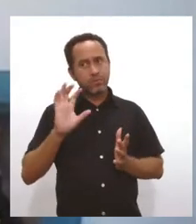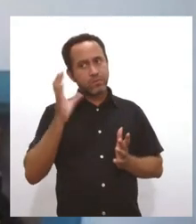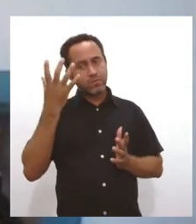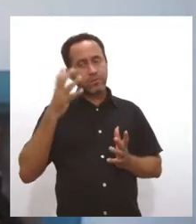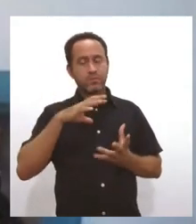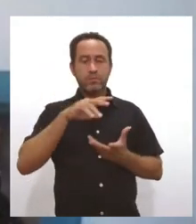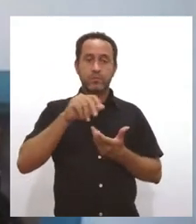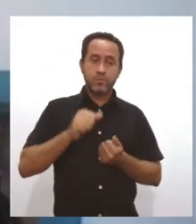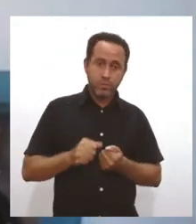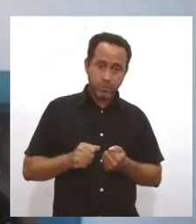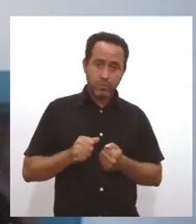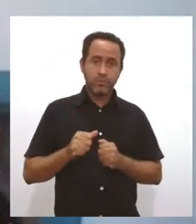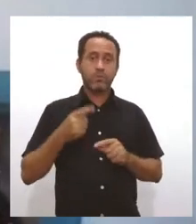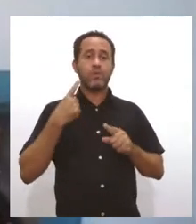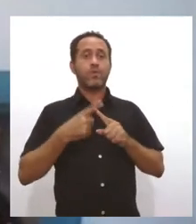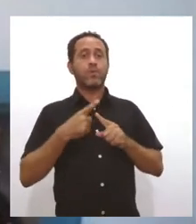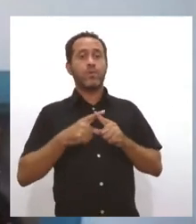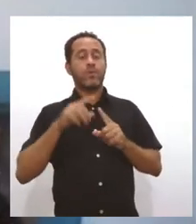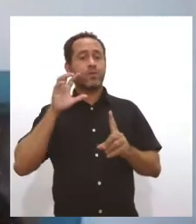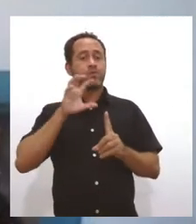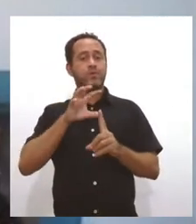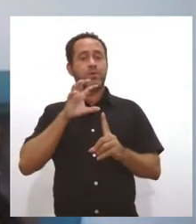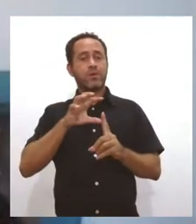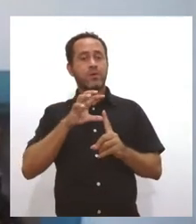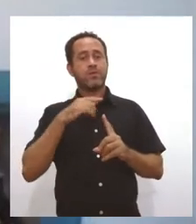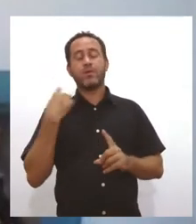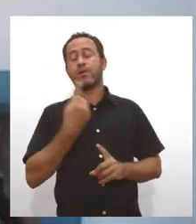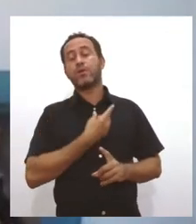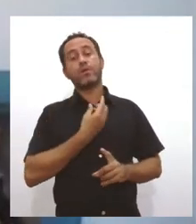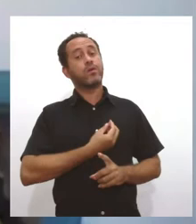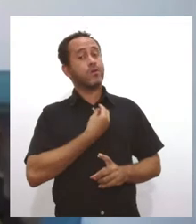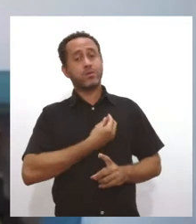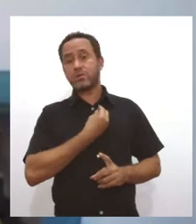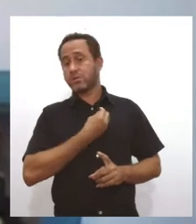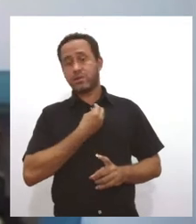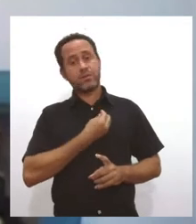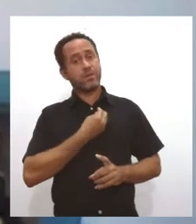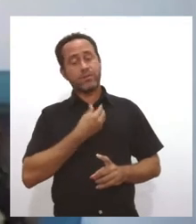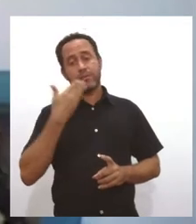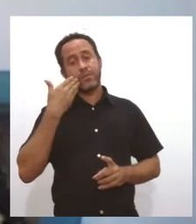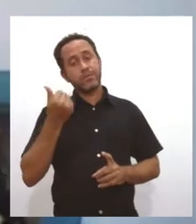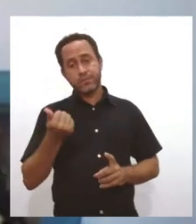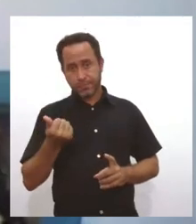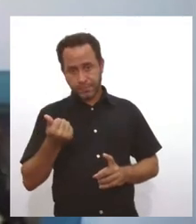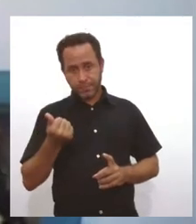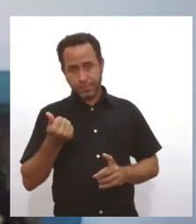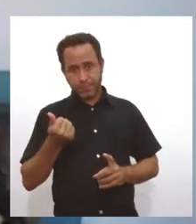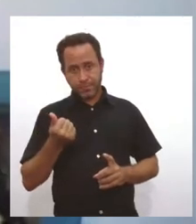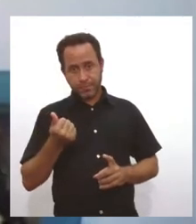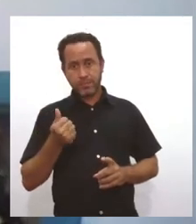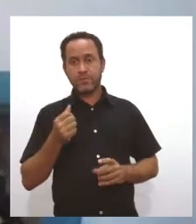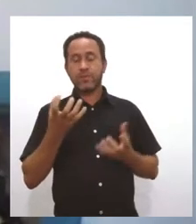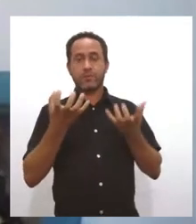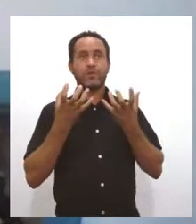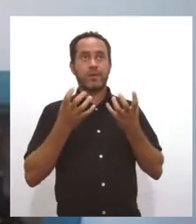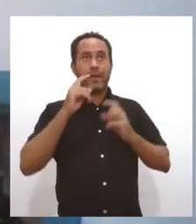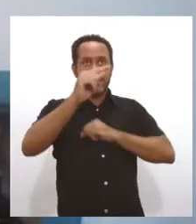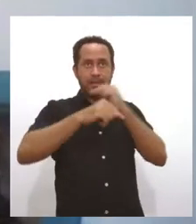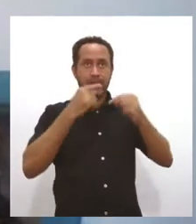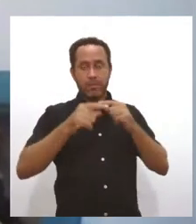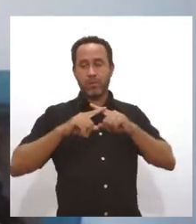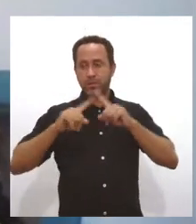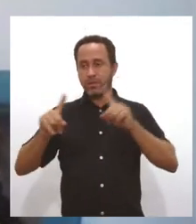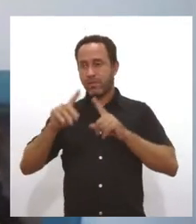porque isso reflete diretamente na nossa vida, na nossa qualidade de vida. E aí não adianta querer depois vir